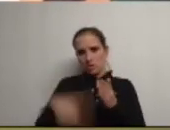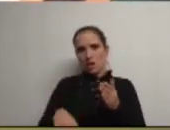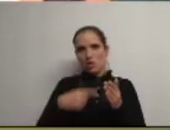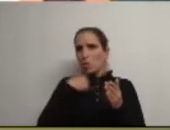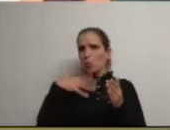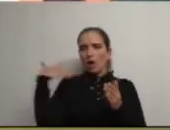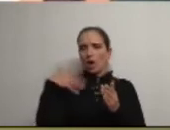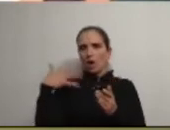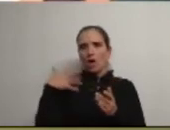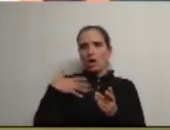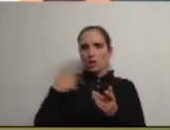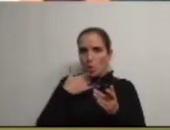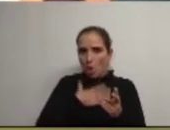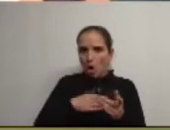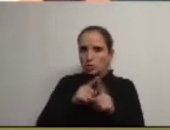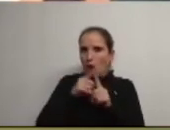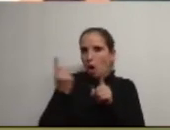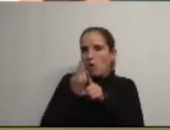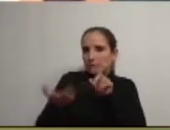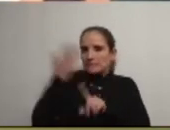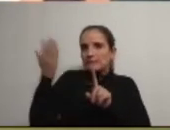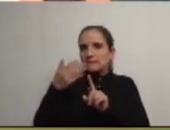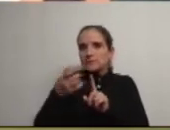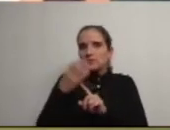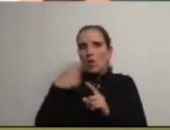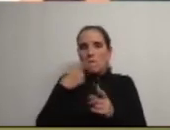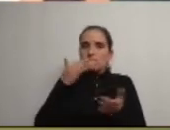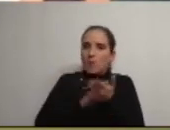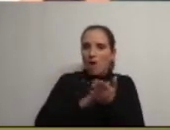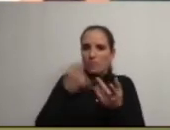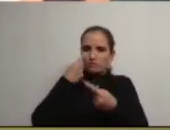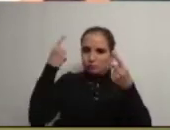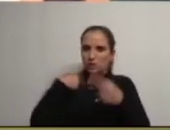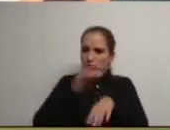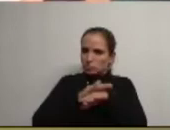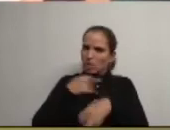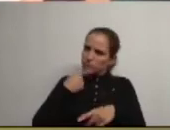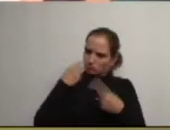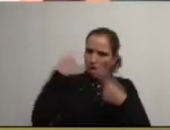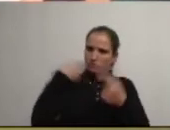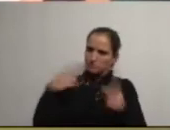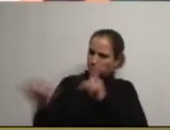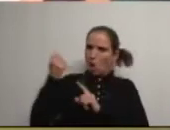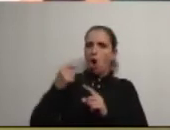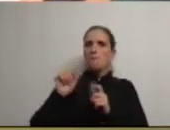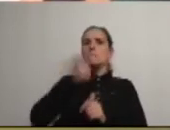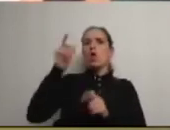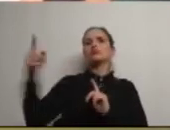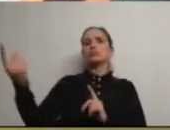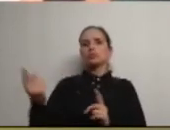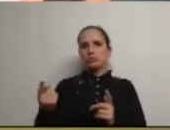eu não quero eu gosto de desafios e gosto de provar a responsabilidade que tenho e de mostrar que sou capaz de fazer melhor que os outros